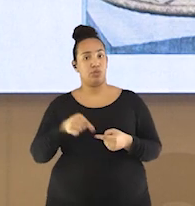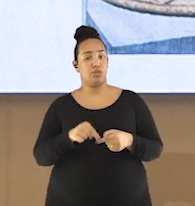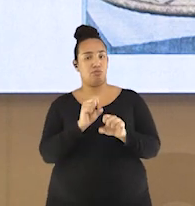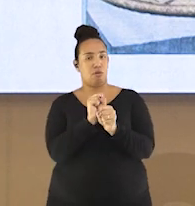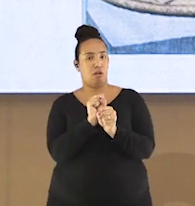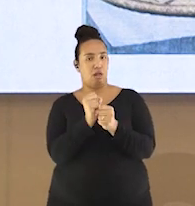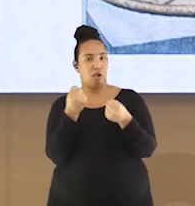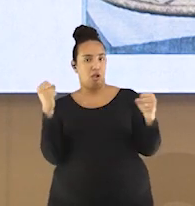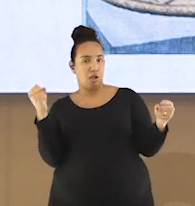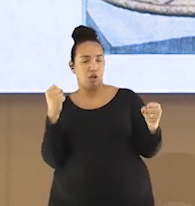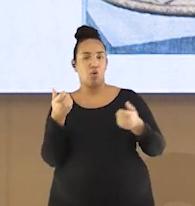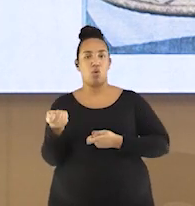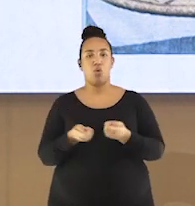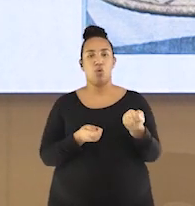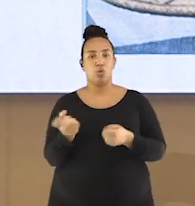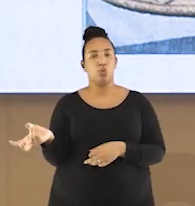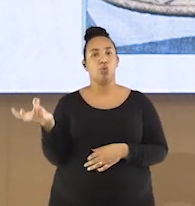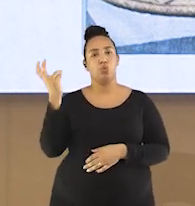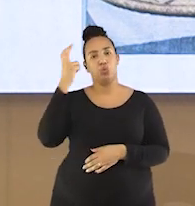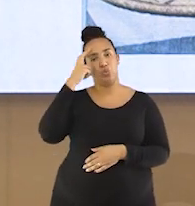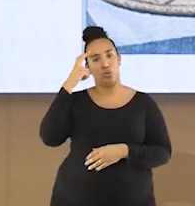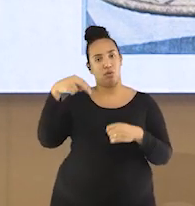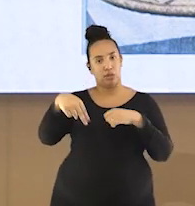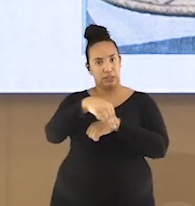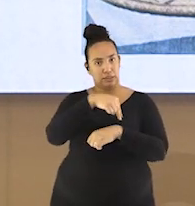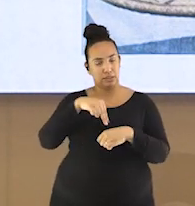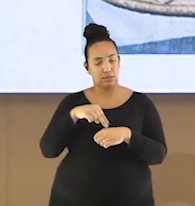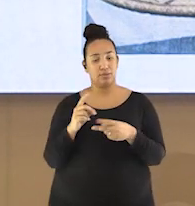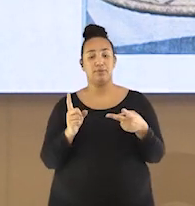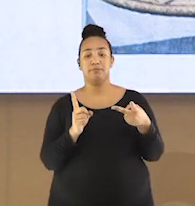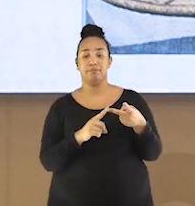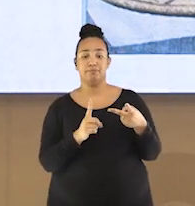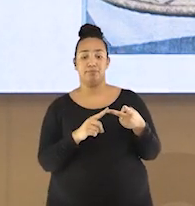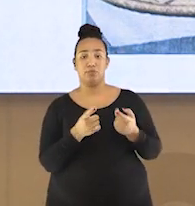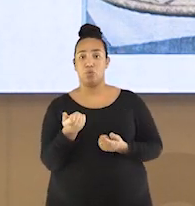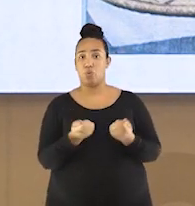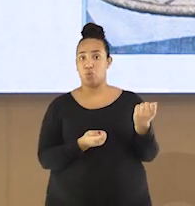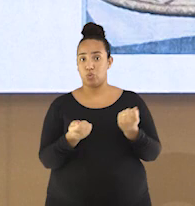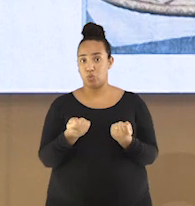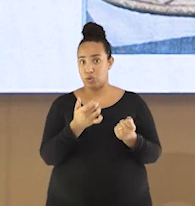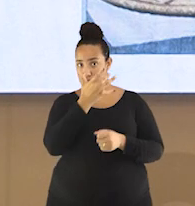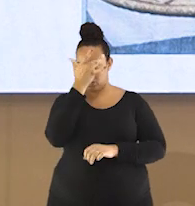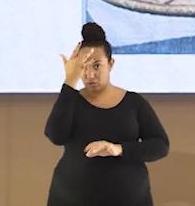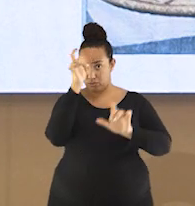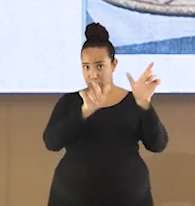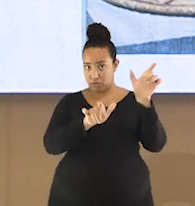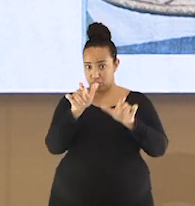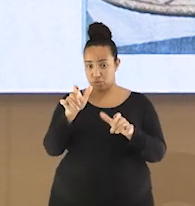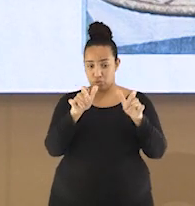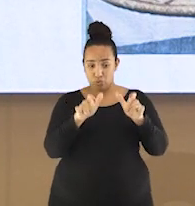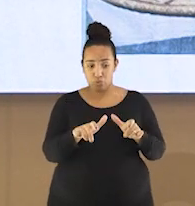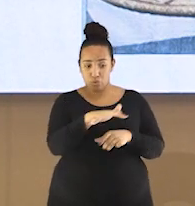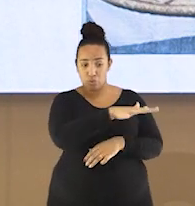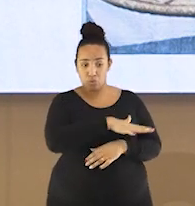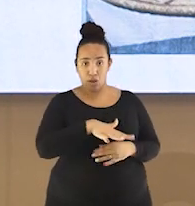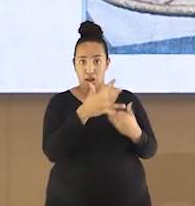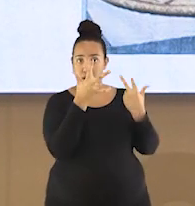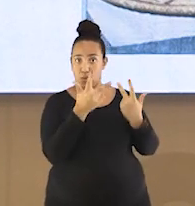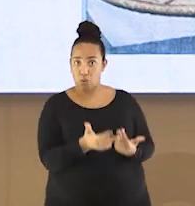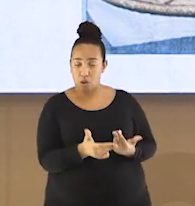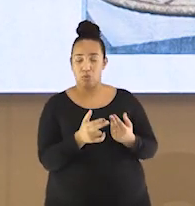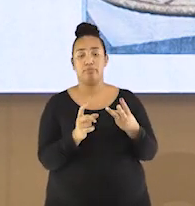domínio cultural e econômico de uma nação. Opção B, domínio sobre pessoas do mesmo local de navegação.